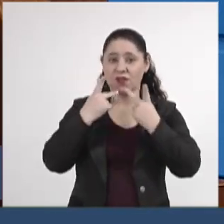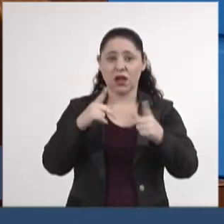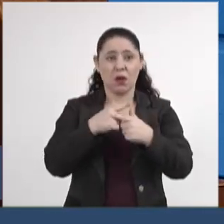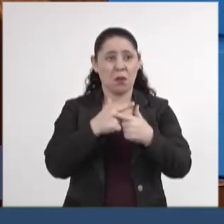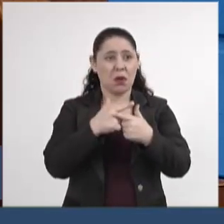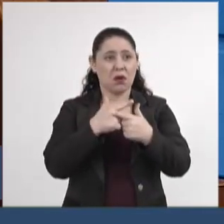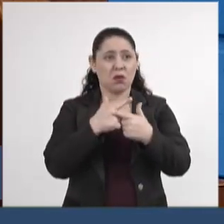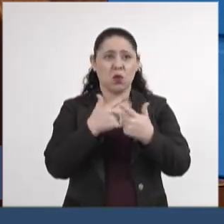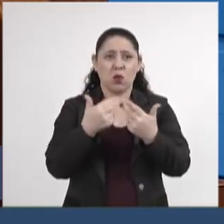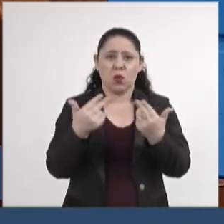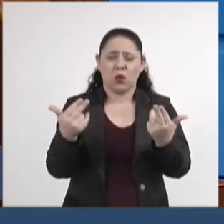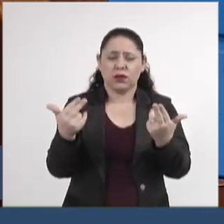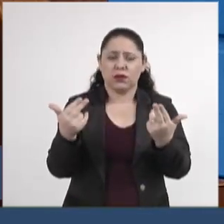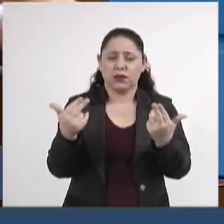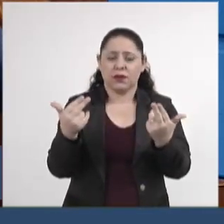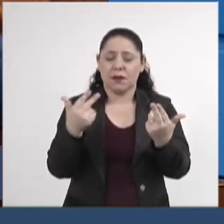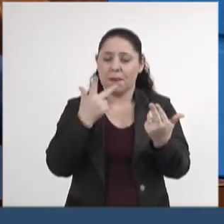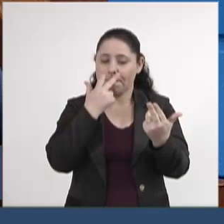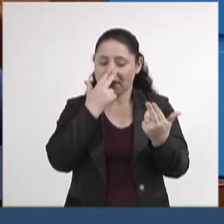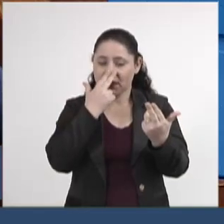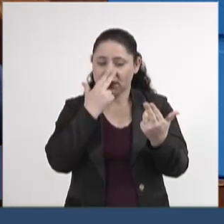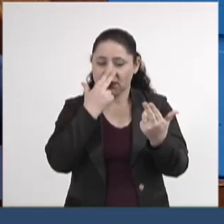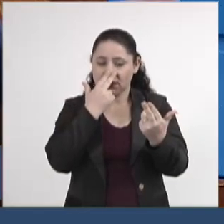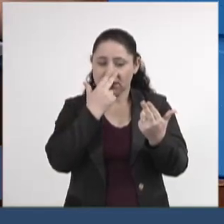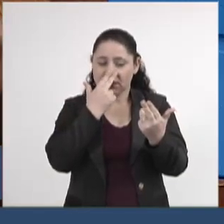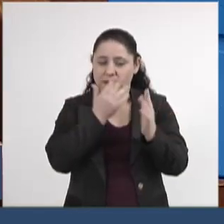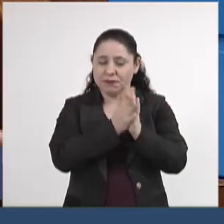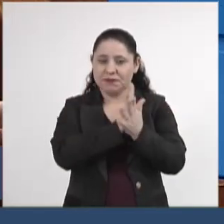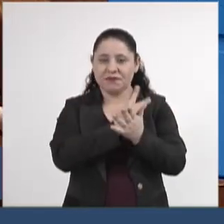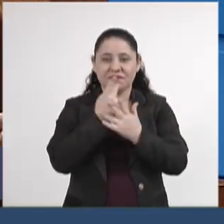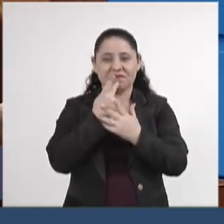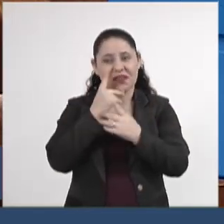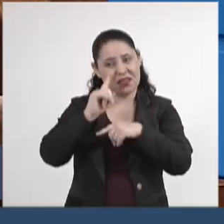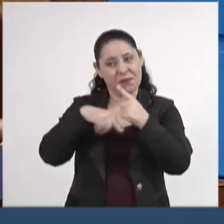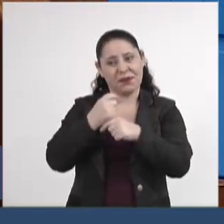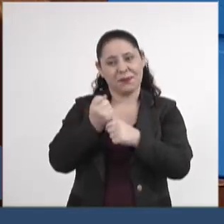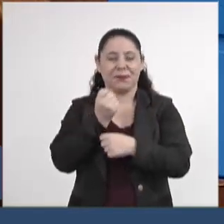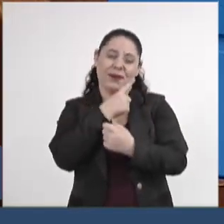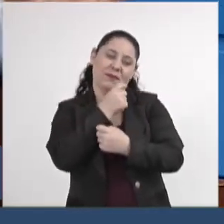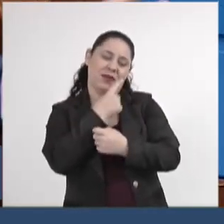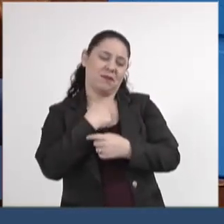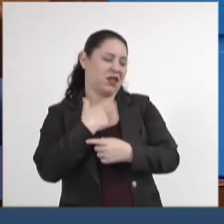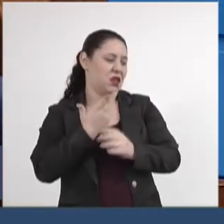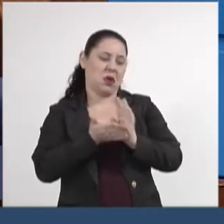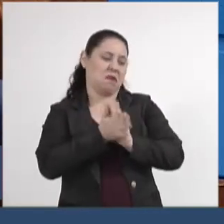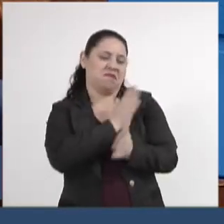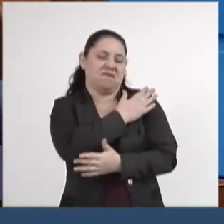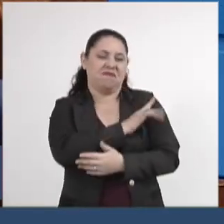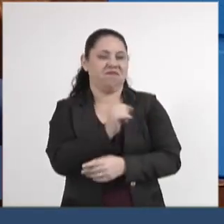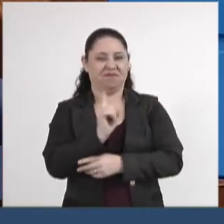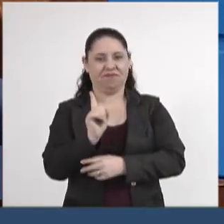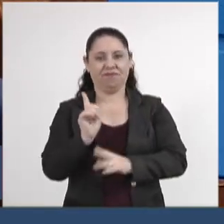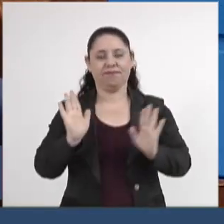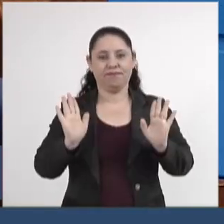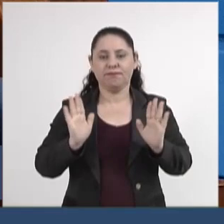alguma coisa em tom racista e logo em seguida ela diz assim, mas eu não sou racista.